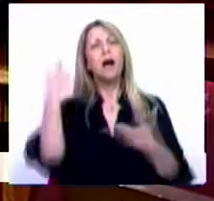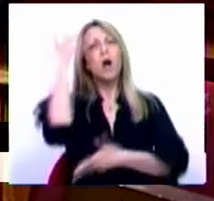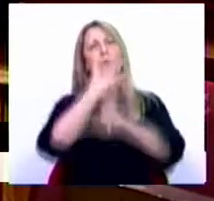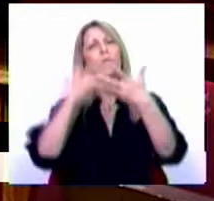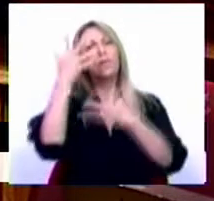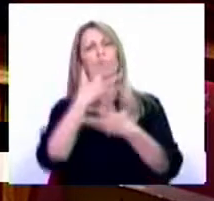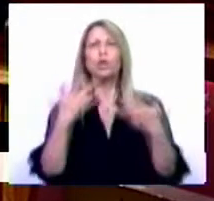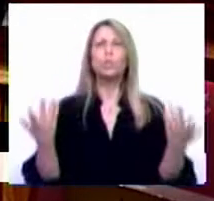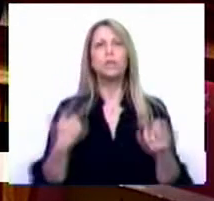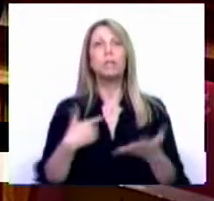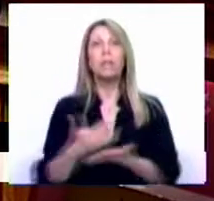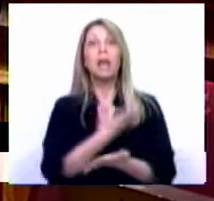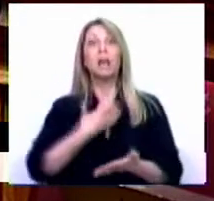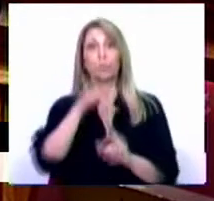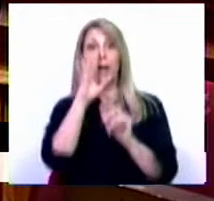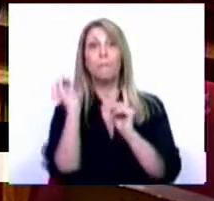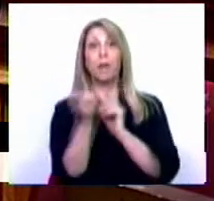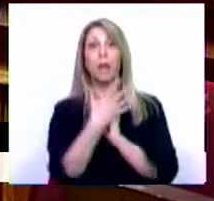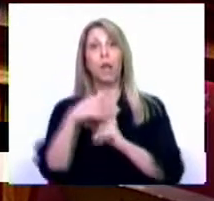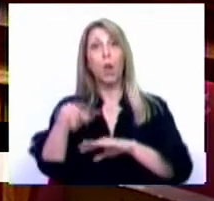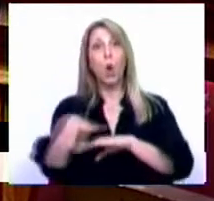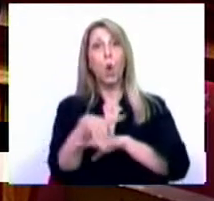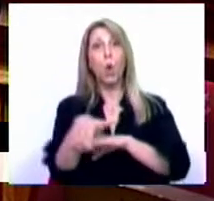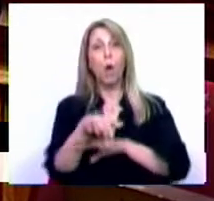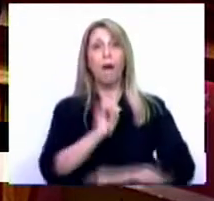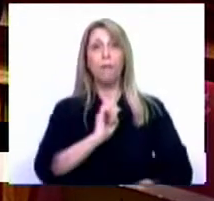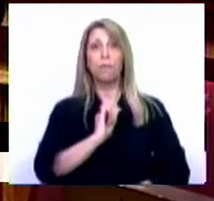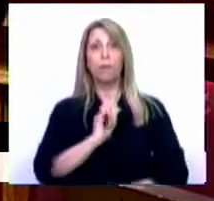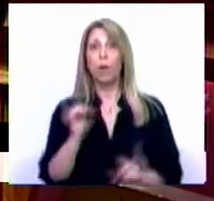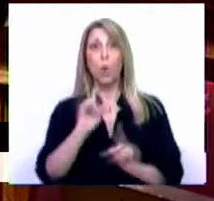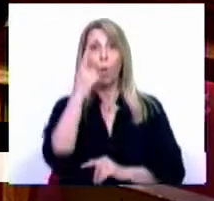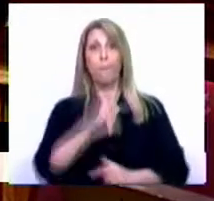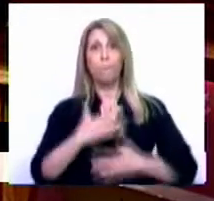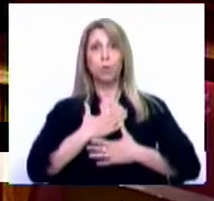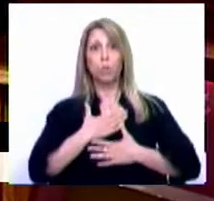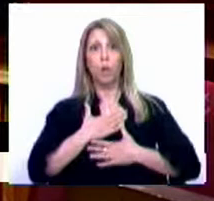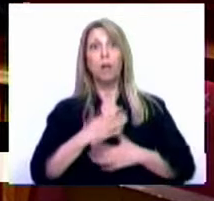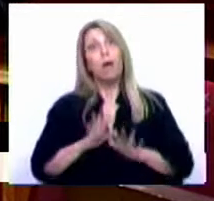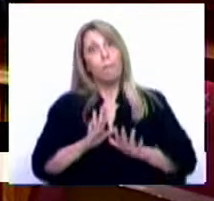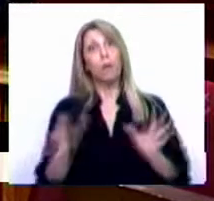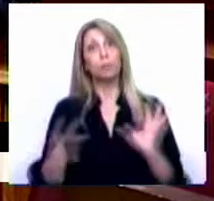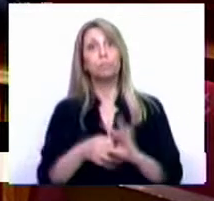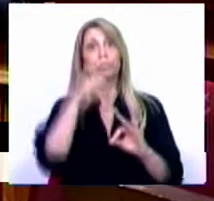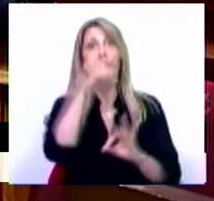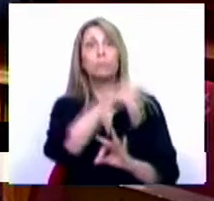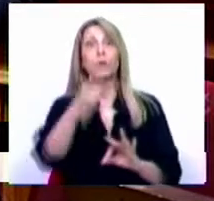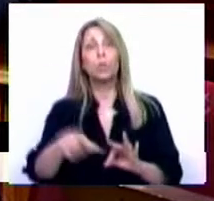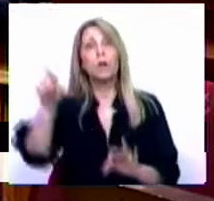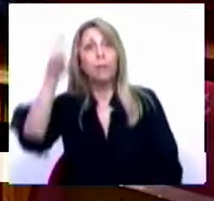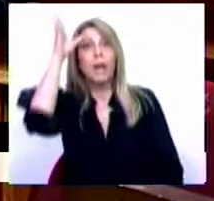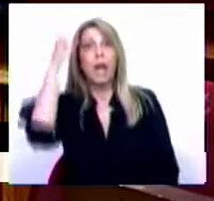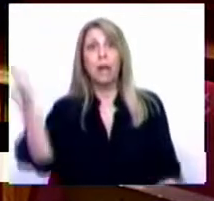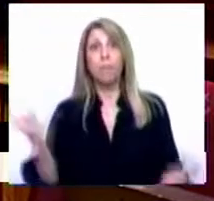Os dados ambientais da minha rua não são dados de caráter pessoal, embora digam respeito a pessoas e até a animais